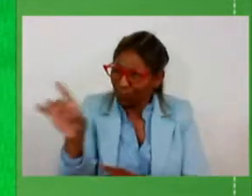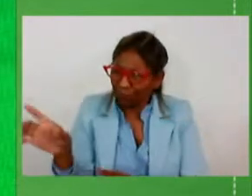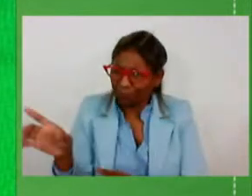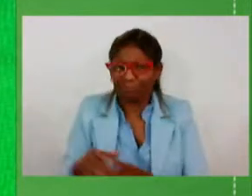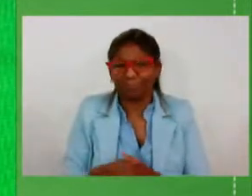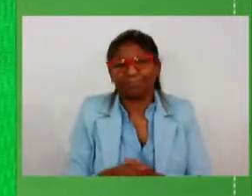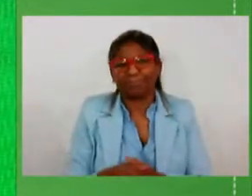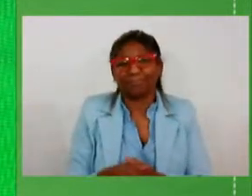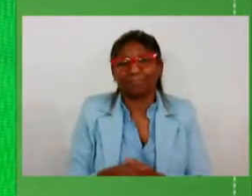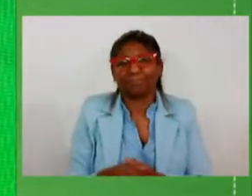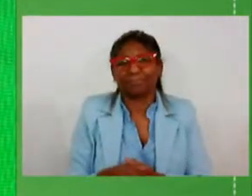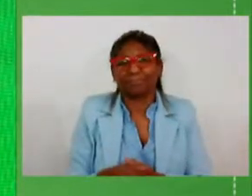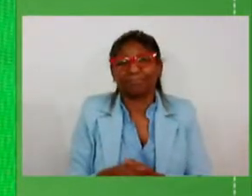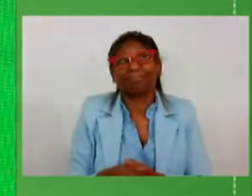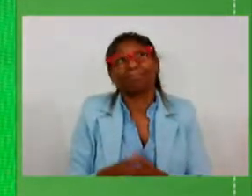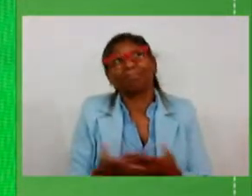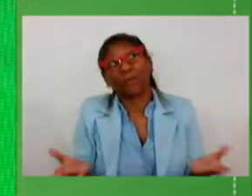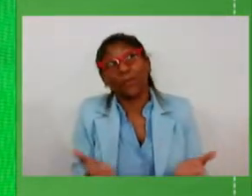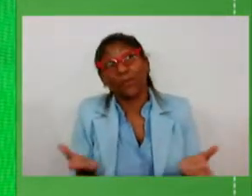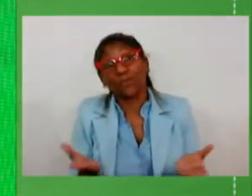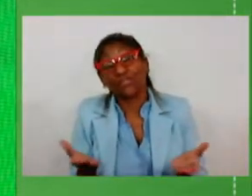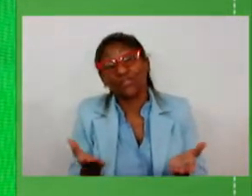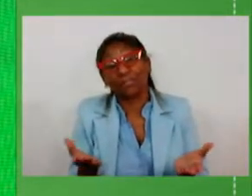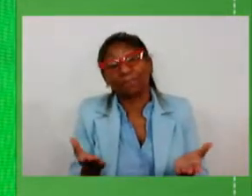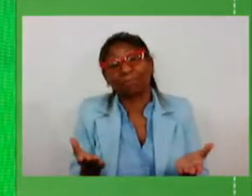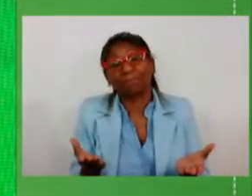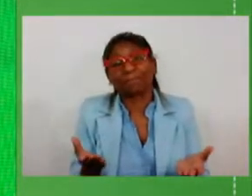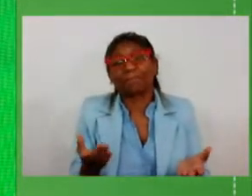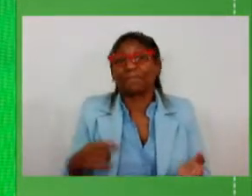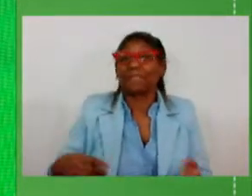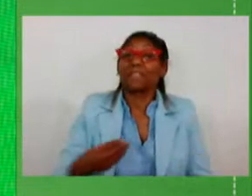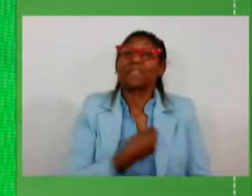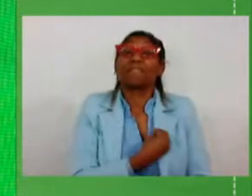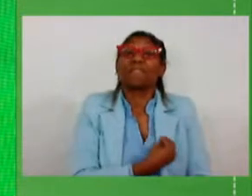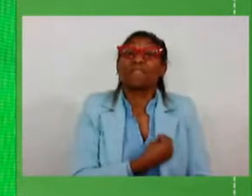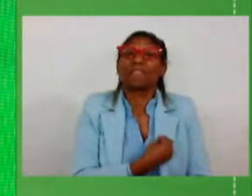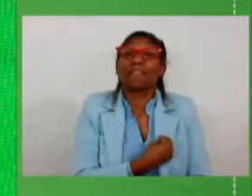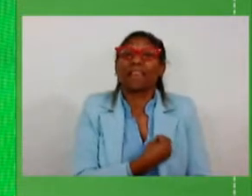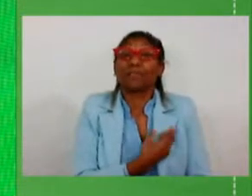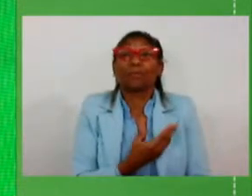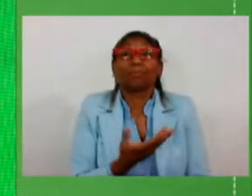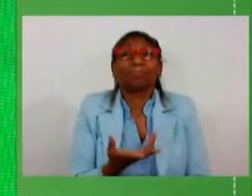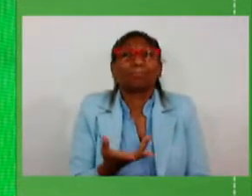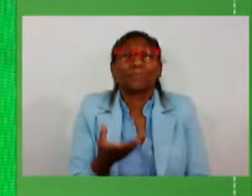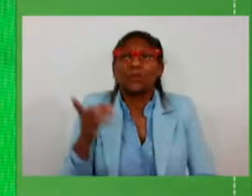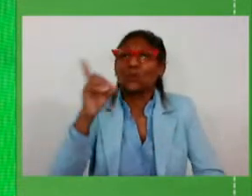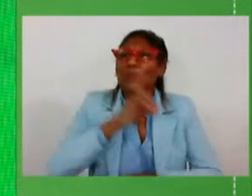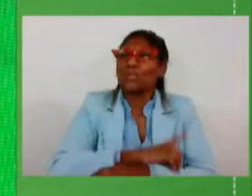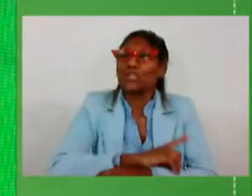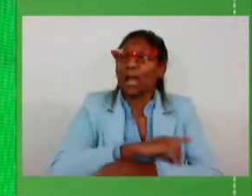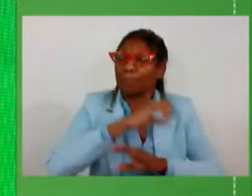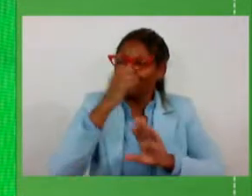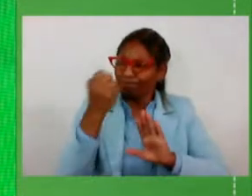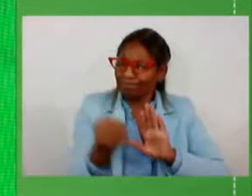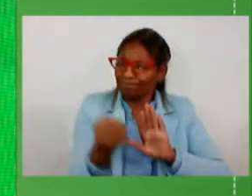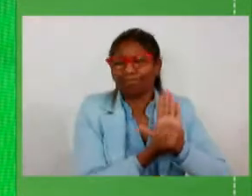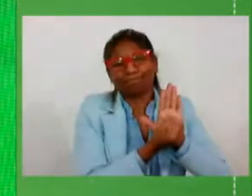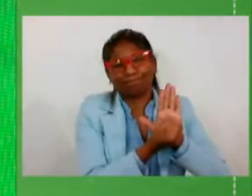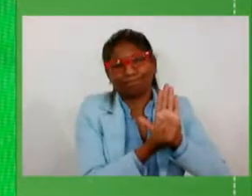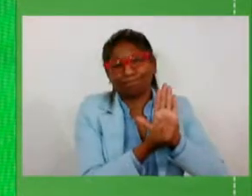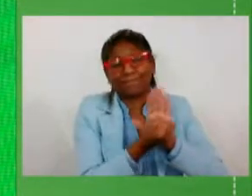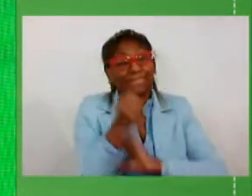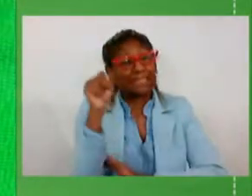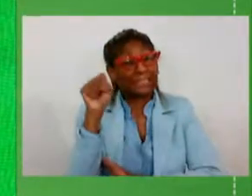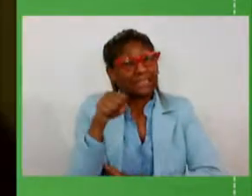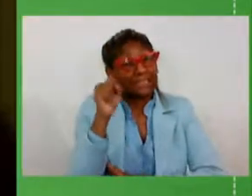e por sinal hoje estamos vivendo o eu considero um dia histórico sim nós